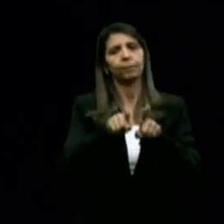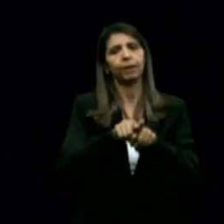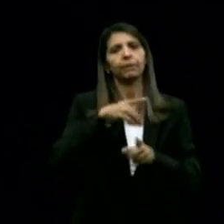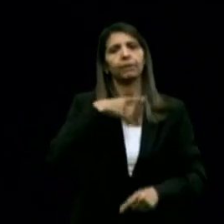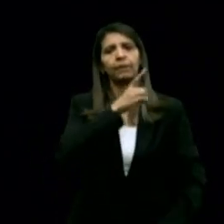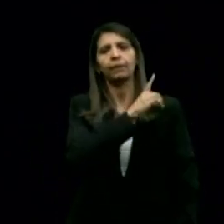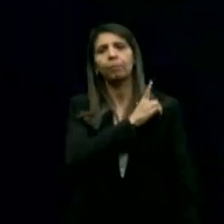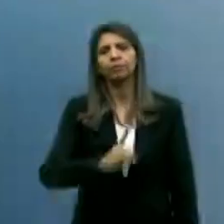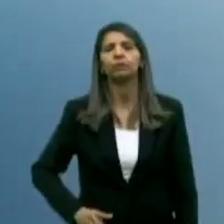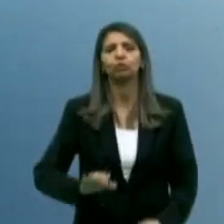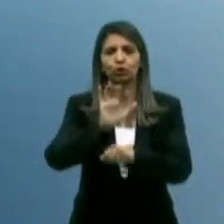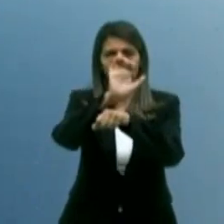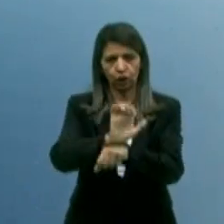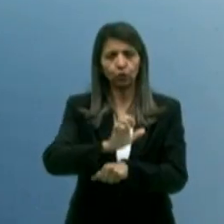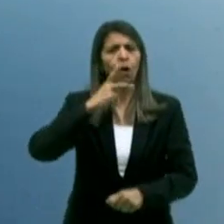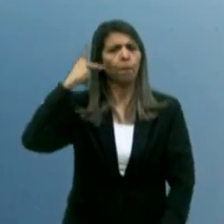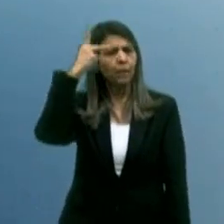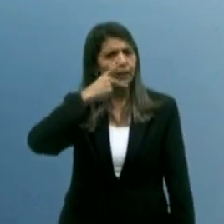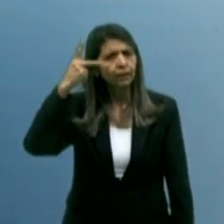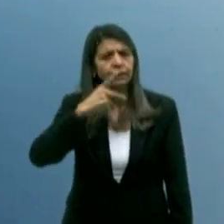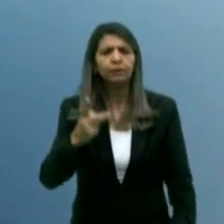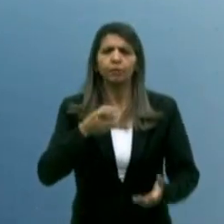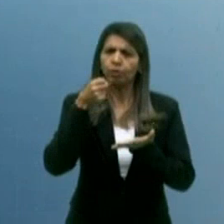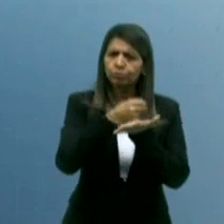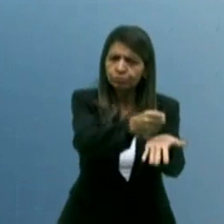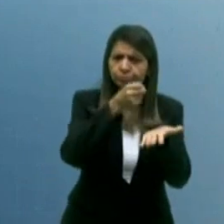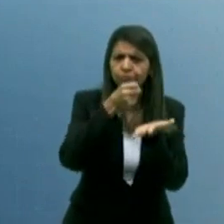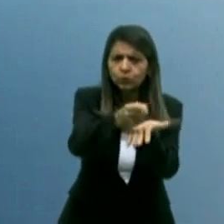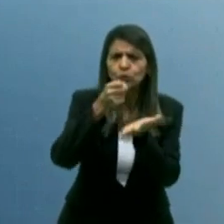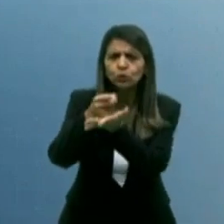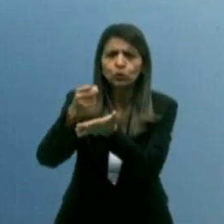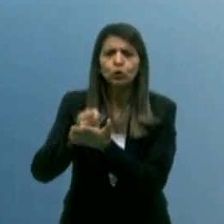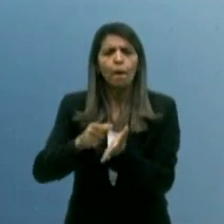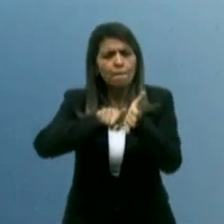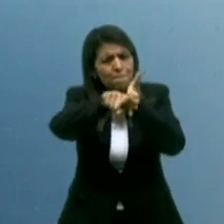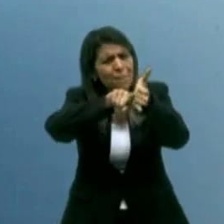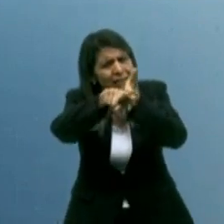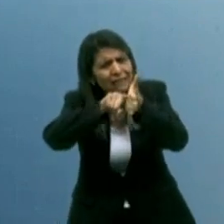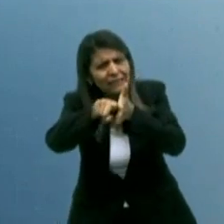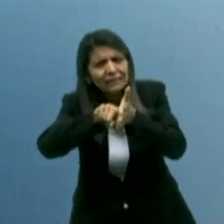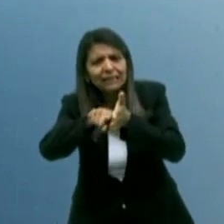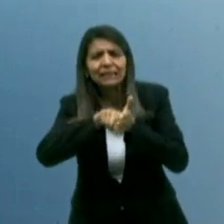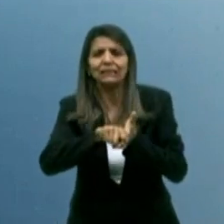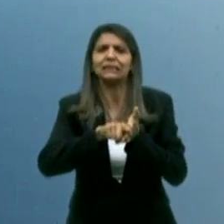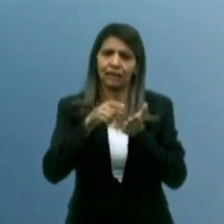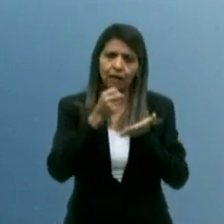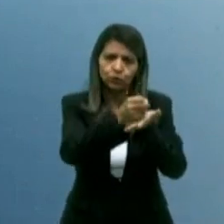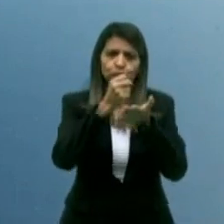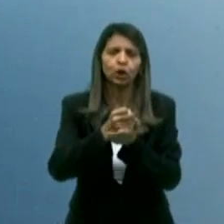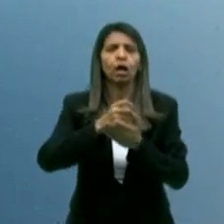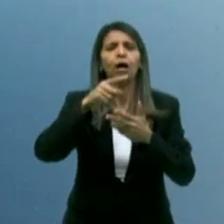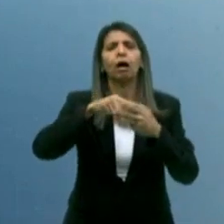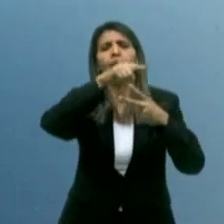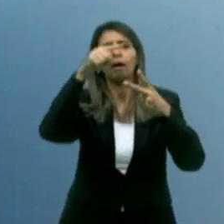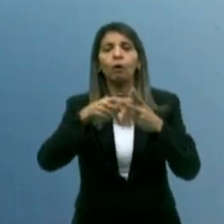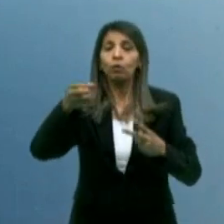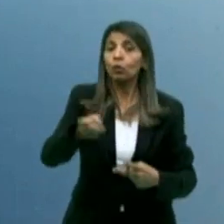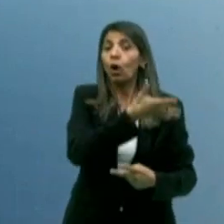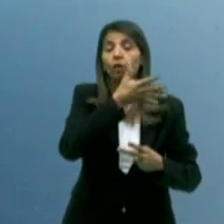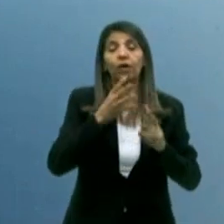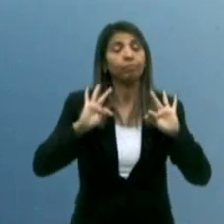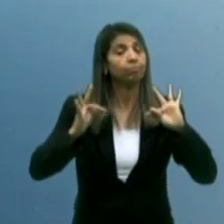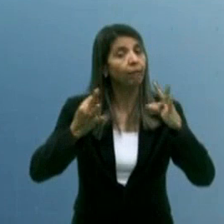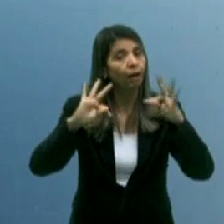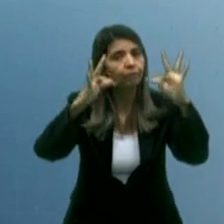da Paraíba. Nós vamos investir nas pesquisas de extensão, nós vamos investir nas novas tecnologias. O homem do campo, como você bem